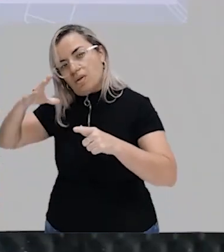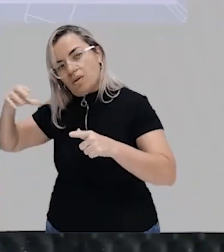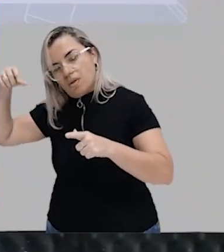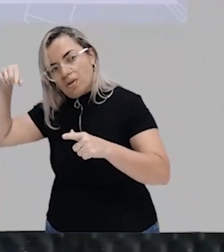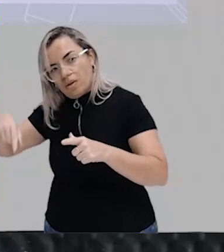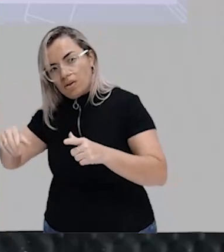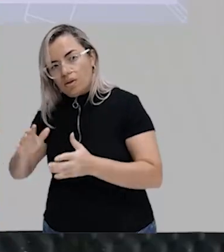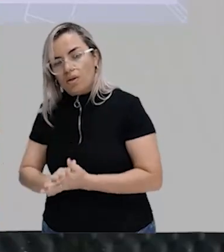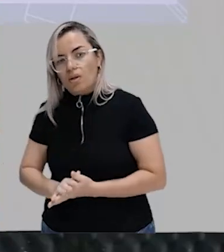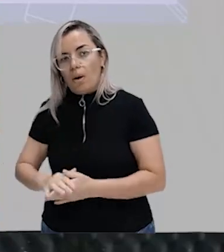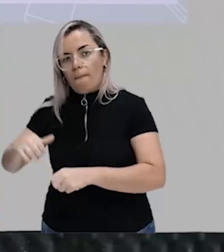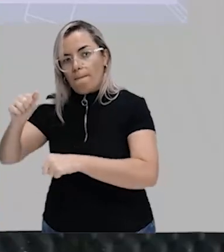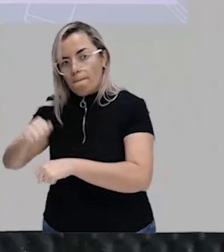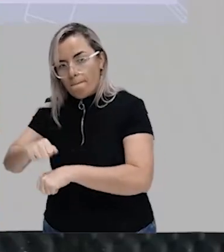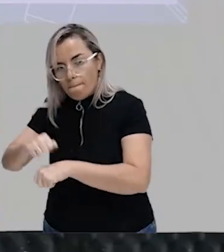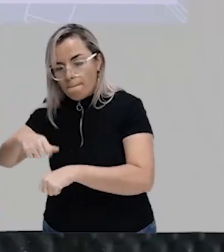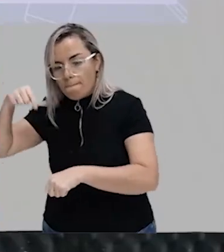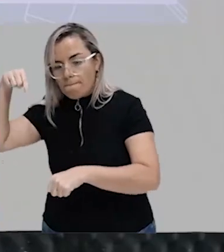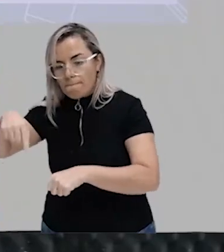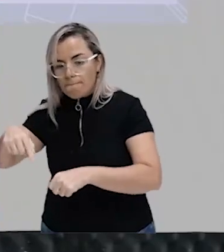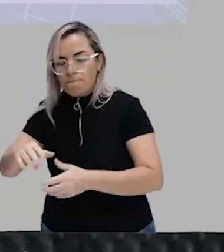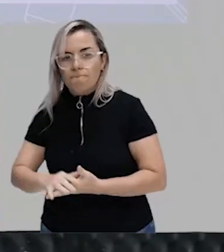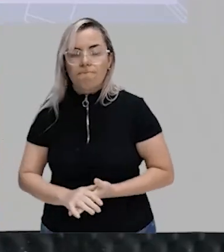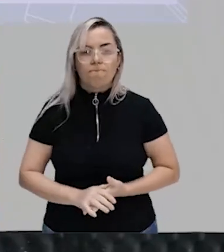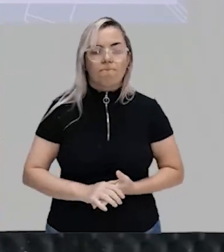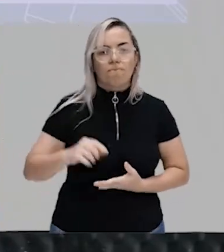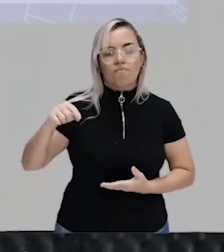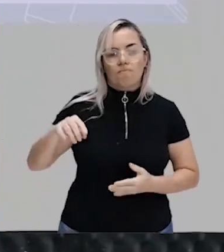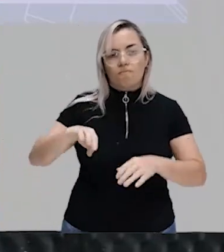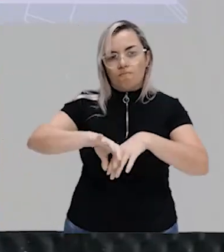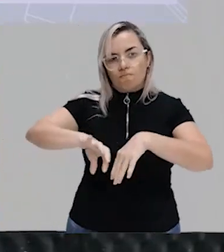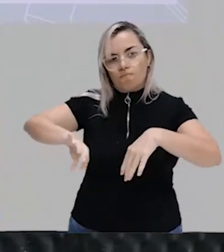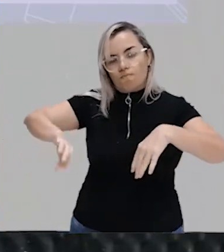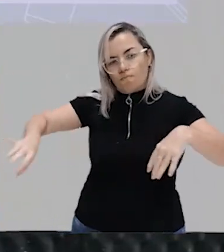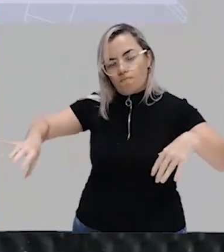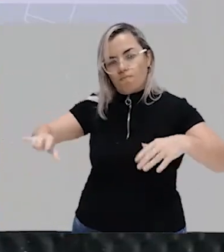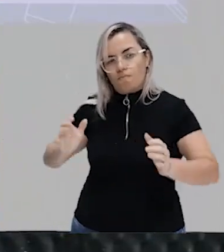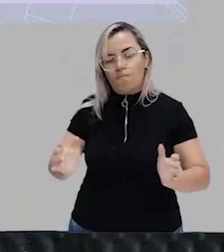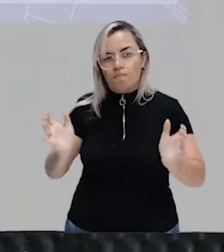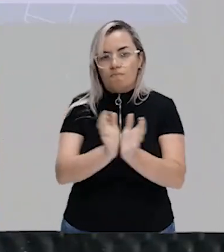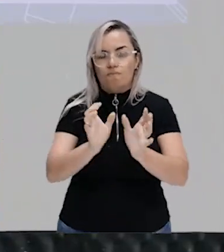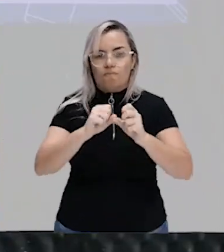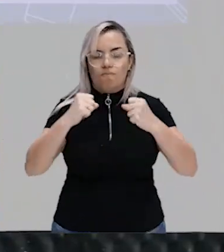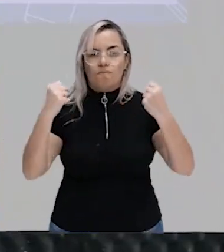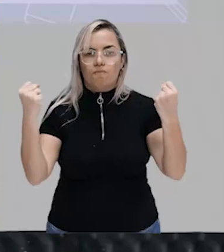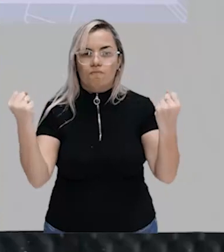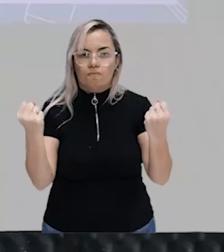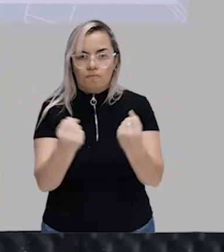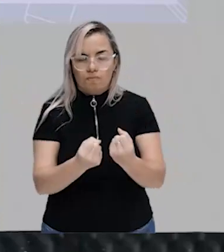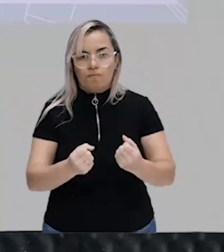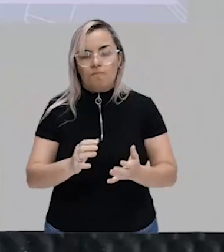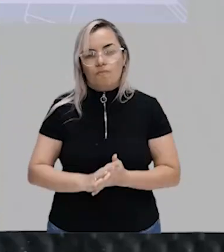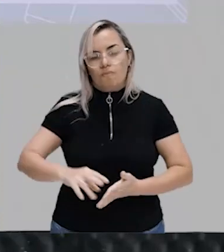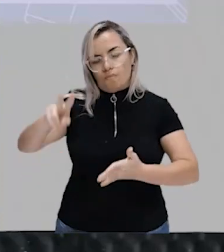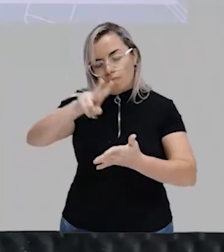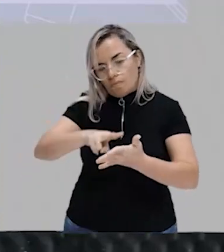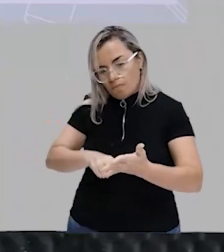funcionários proletariado. É assim que é a divisão de classes pela leitura econômica